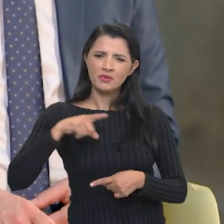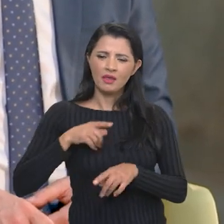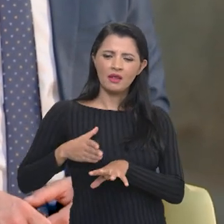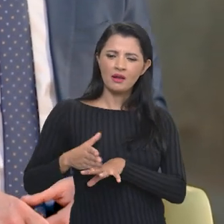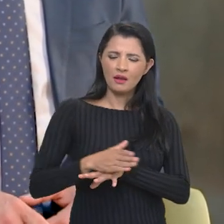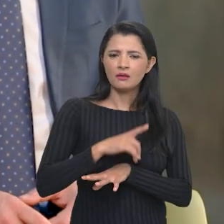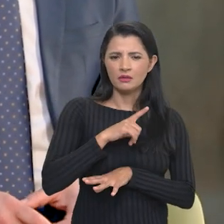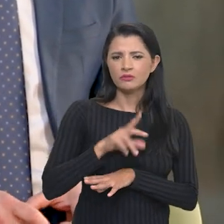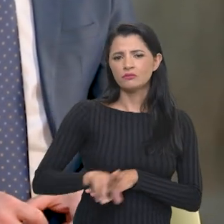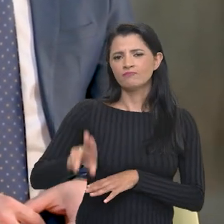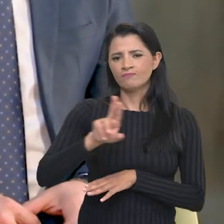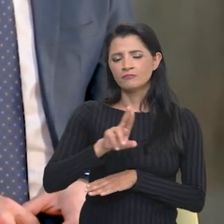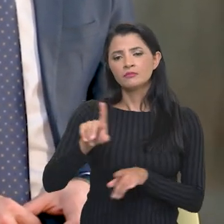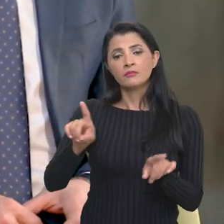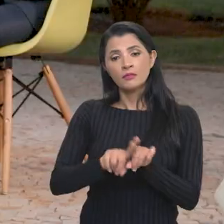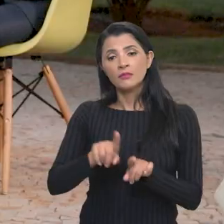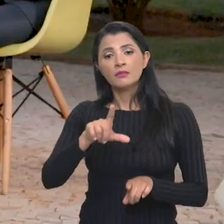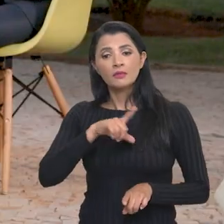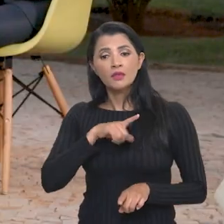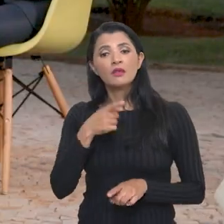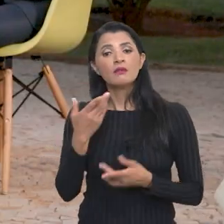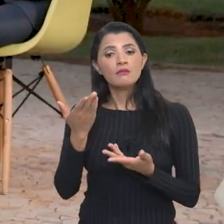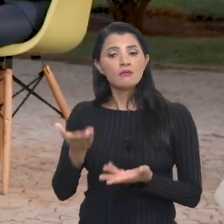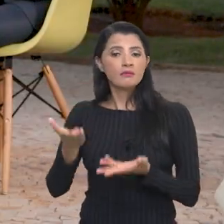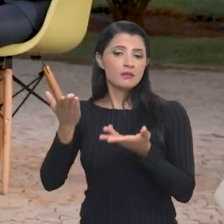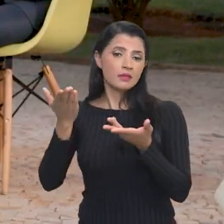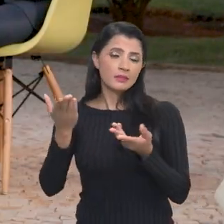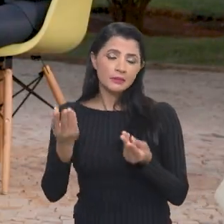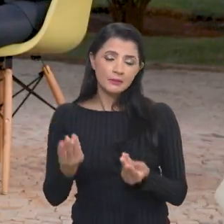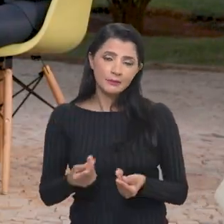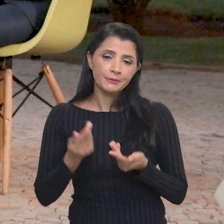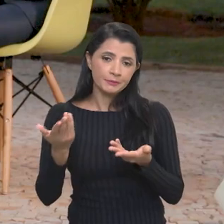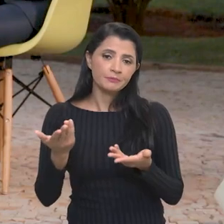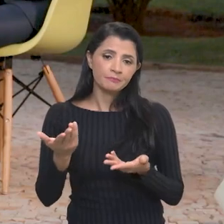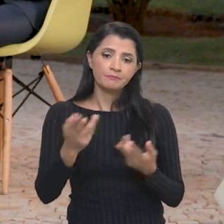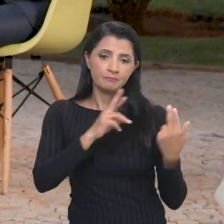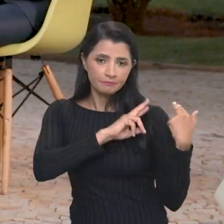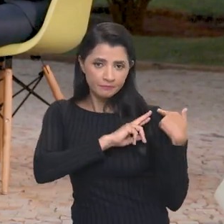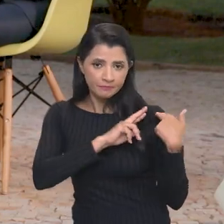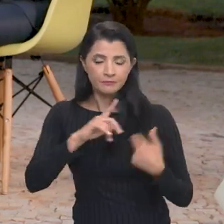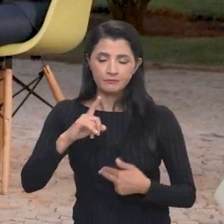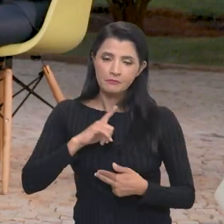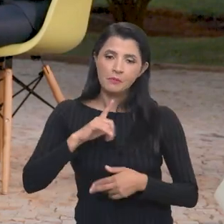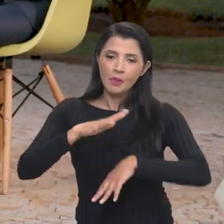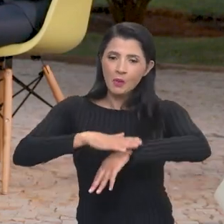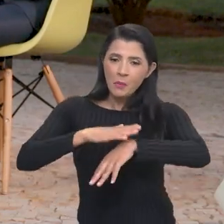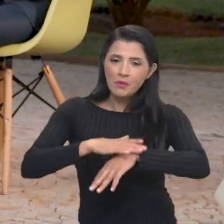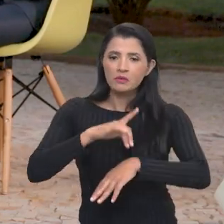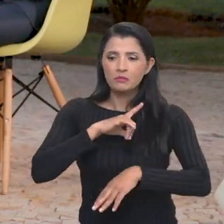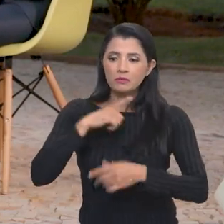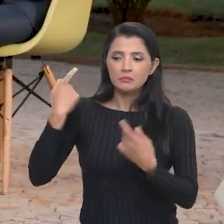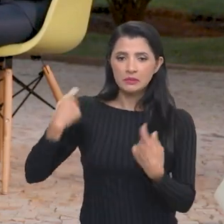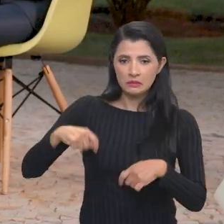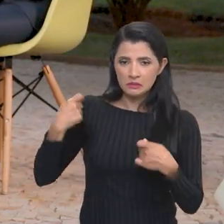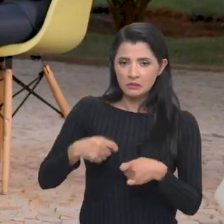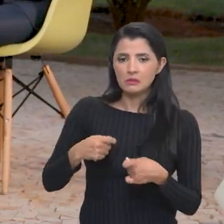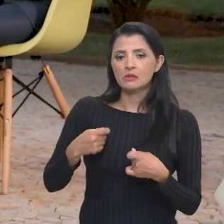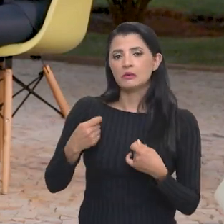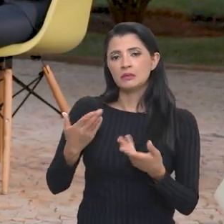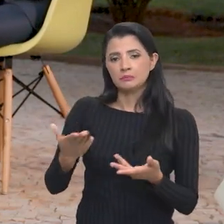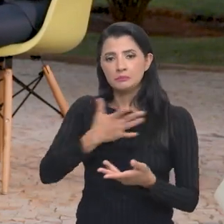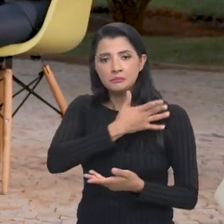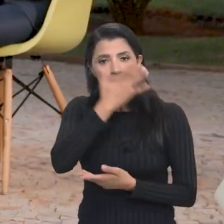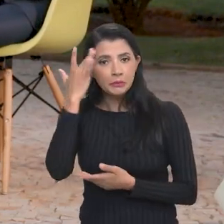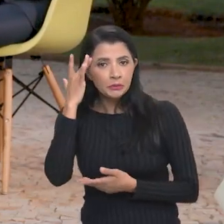enorme de política que a gente implementa. E nós também temos esta incumbência. Em momentos que houver